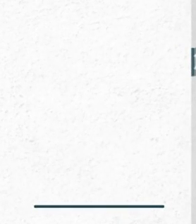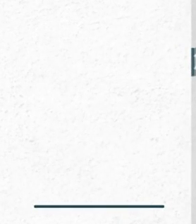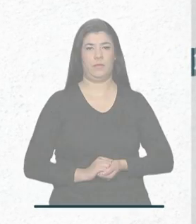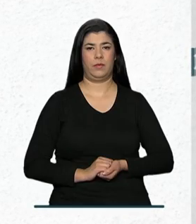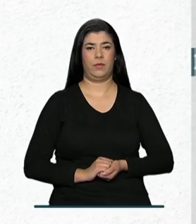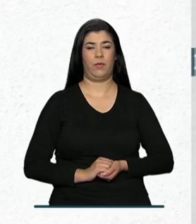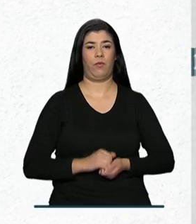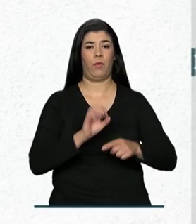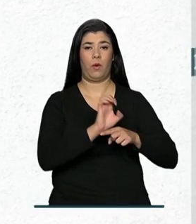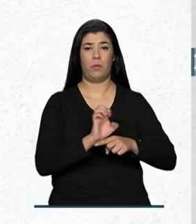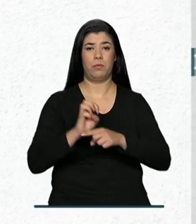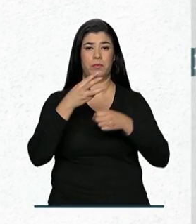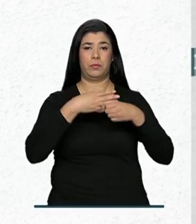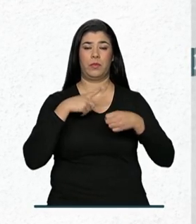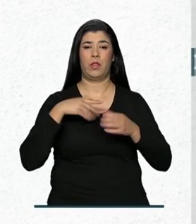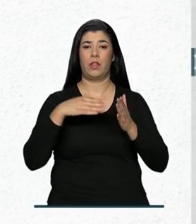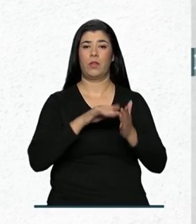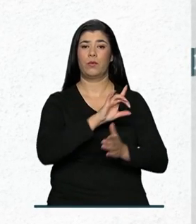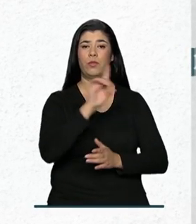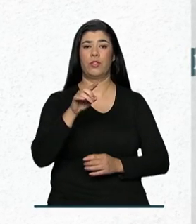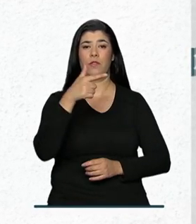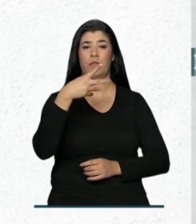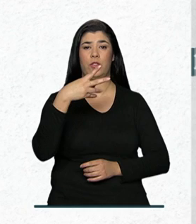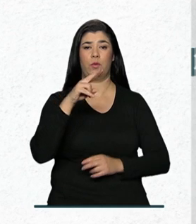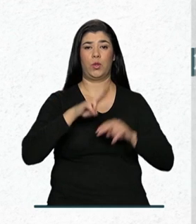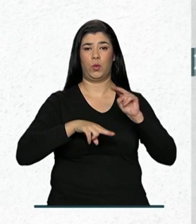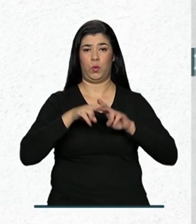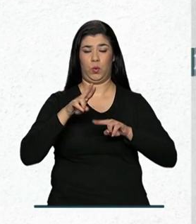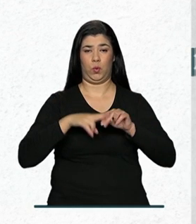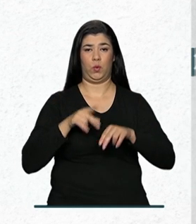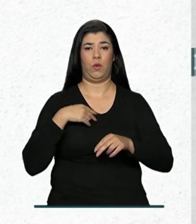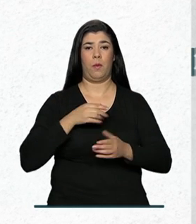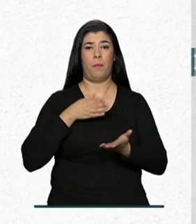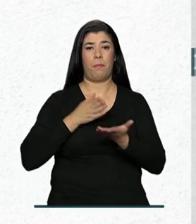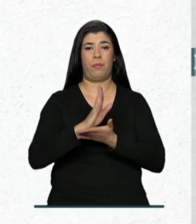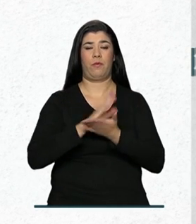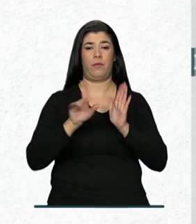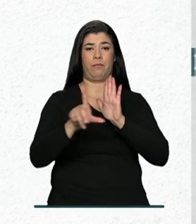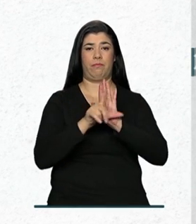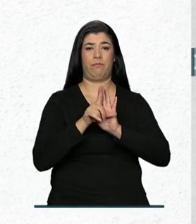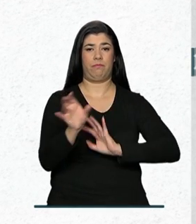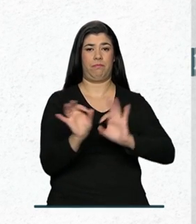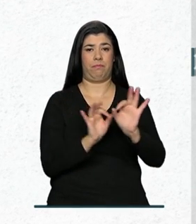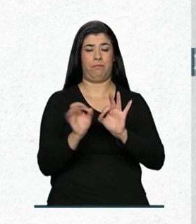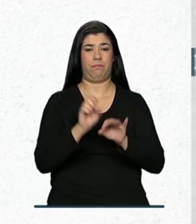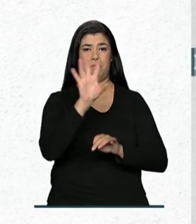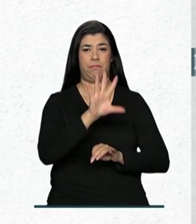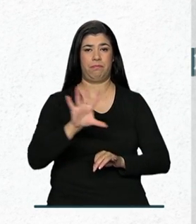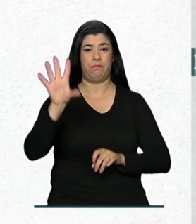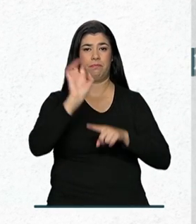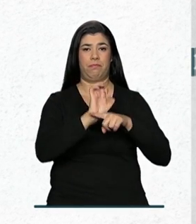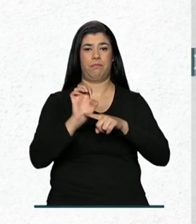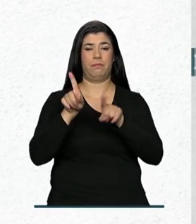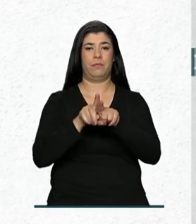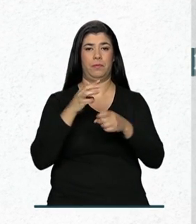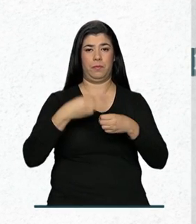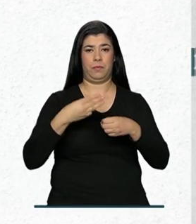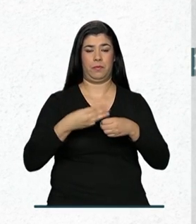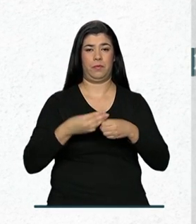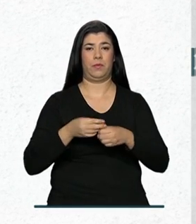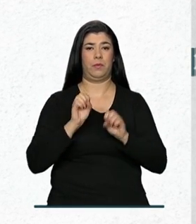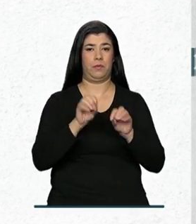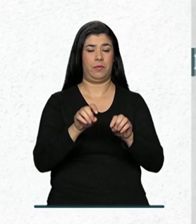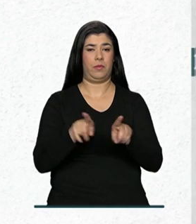Estados e municípios têm até 24 de junho para aprovar leis que criam planos estaduais e municipais de educação. A